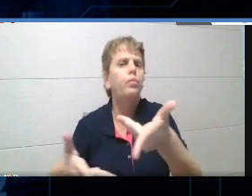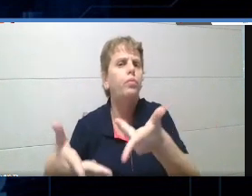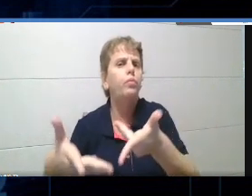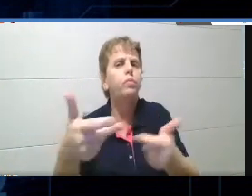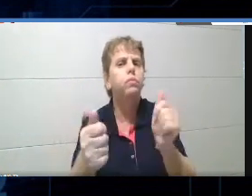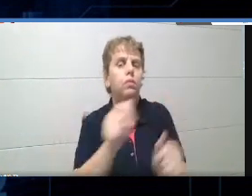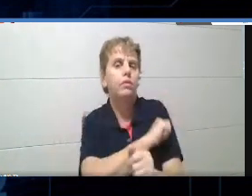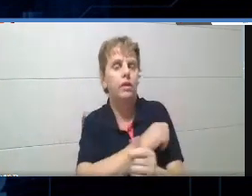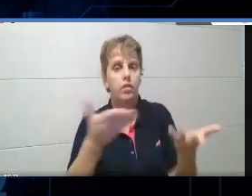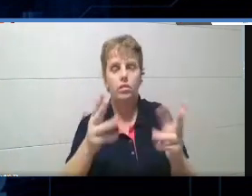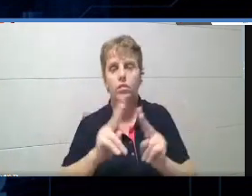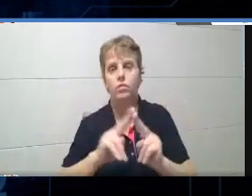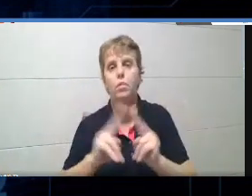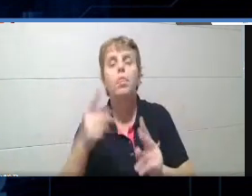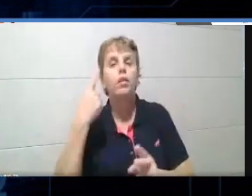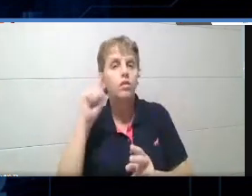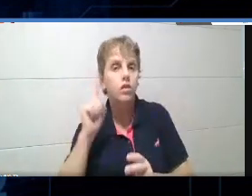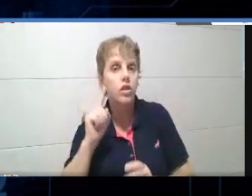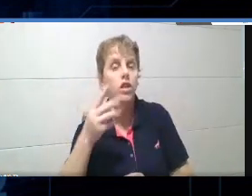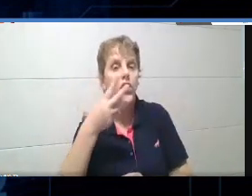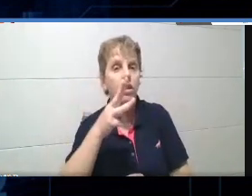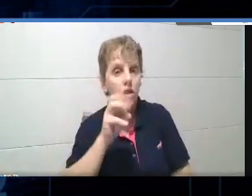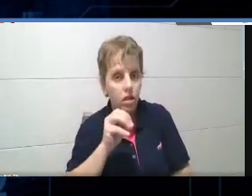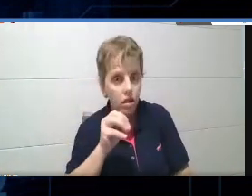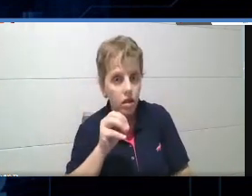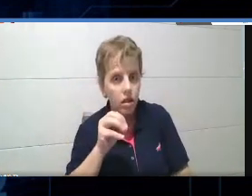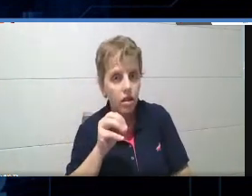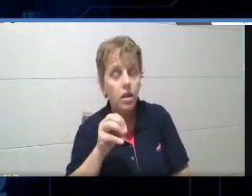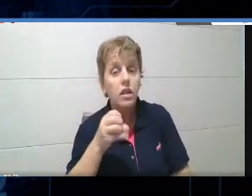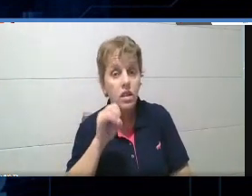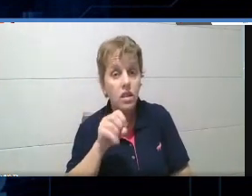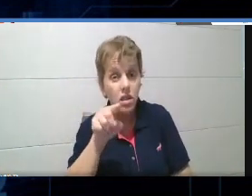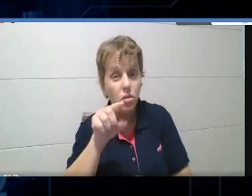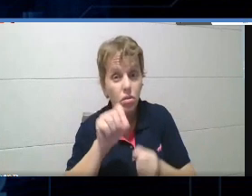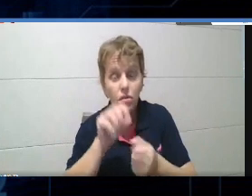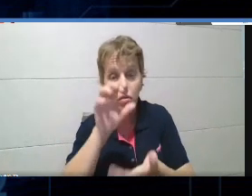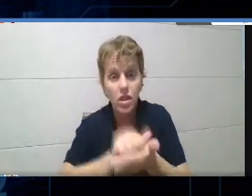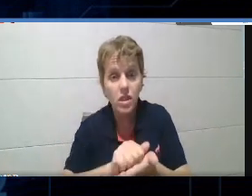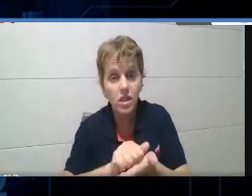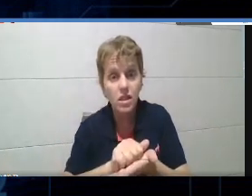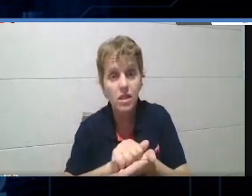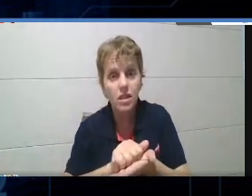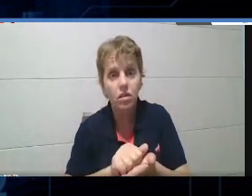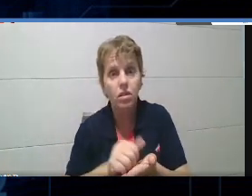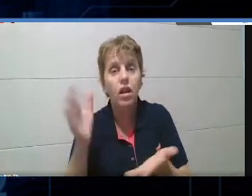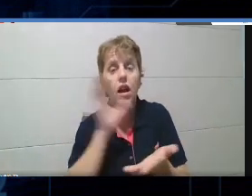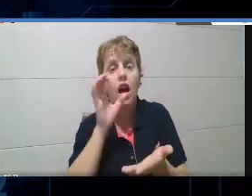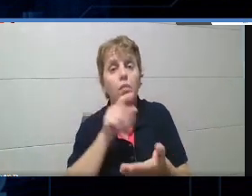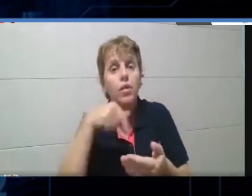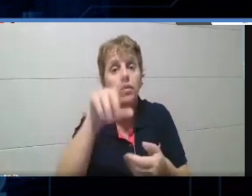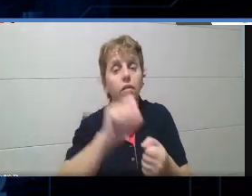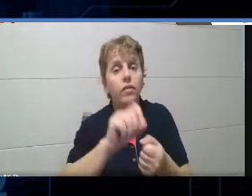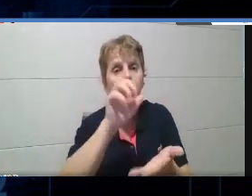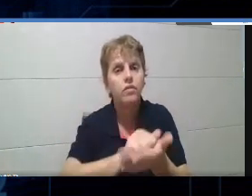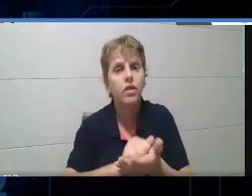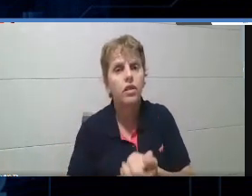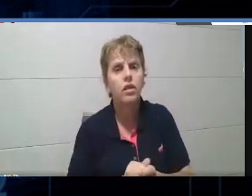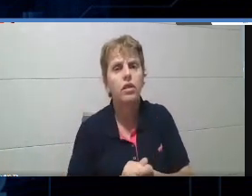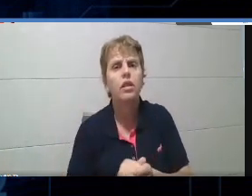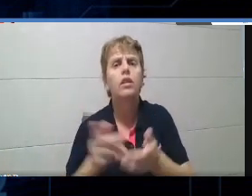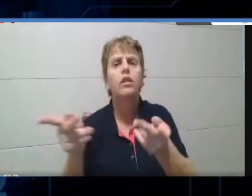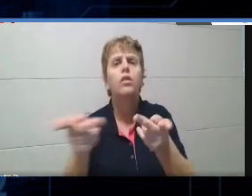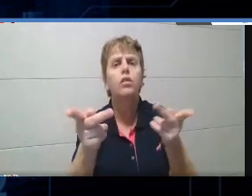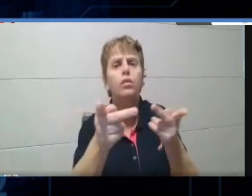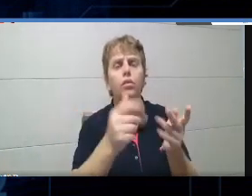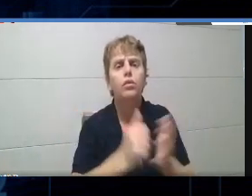né? Então, do dia 30, se você ainda não fez a sua inscrição, os links estão rolando aí para fazer as inscrições. Peça para quem convidou você,